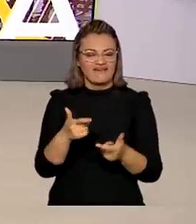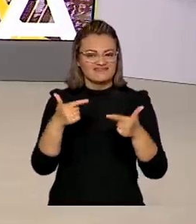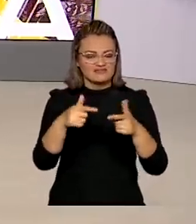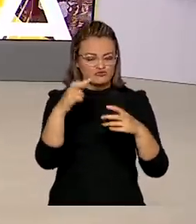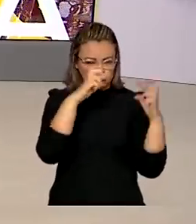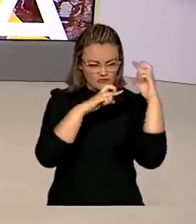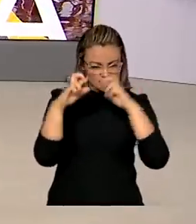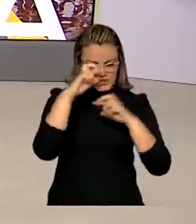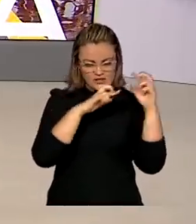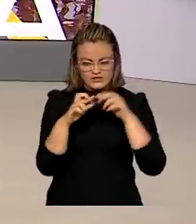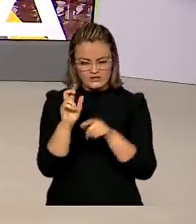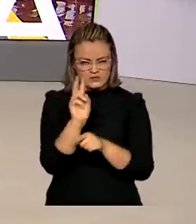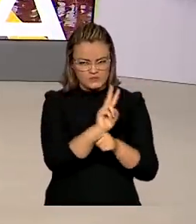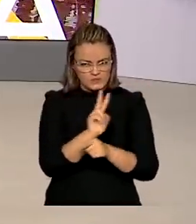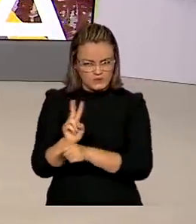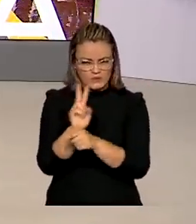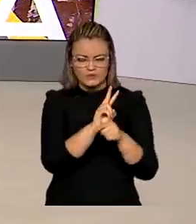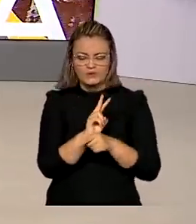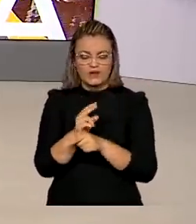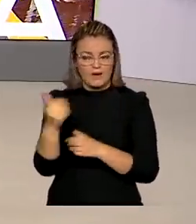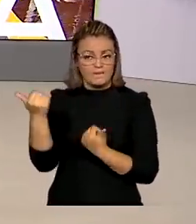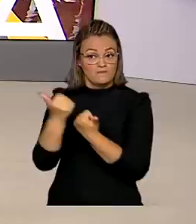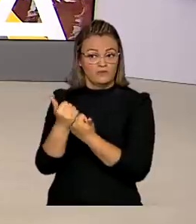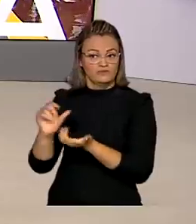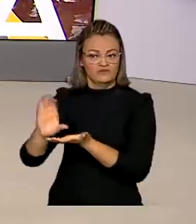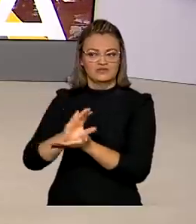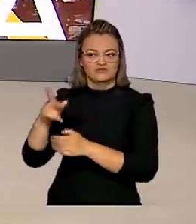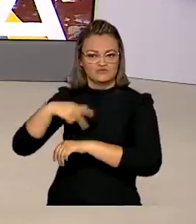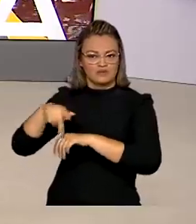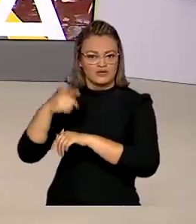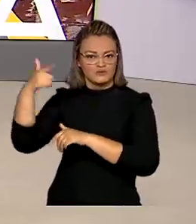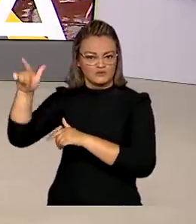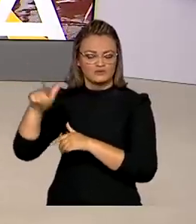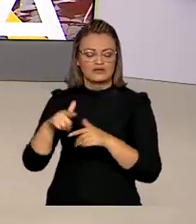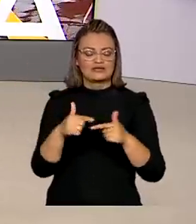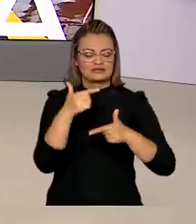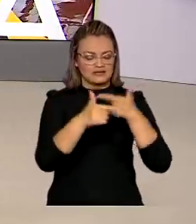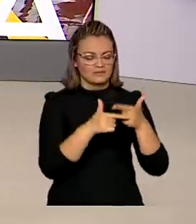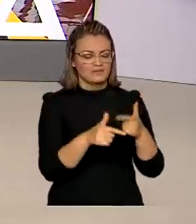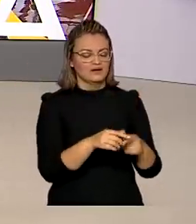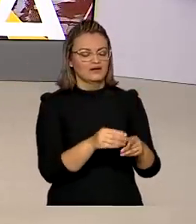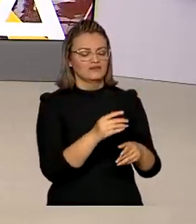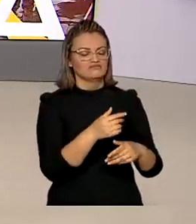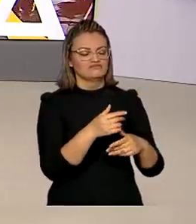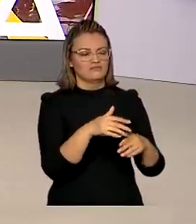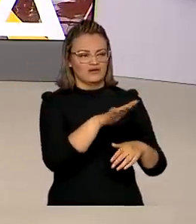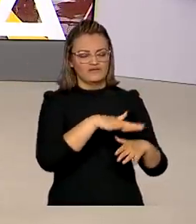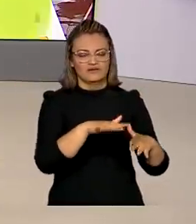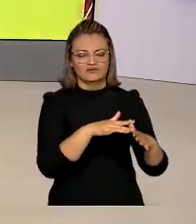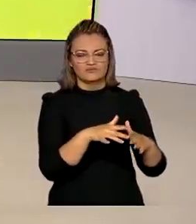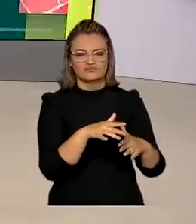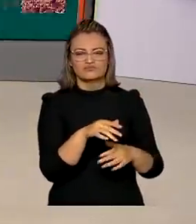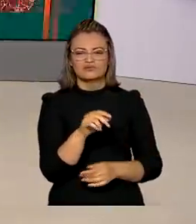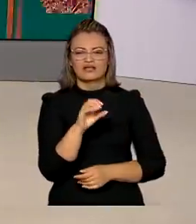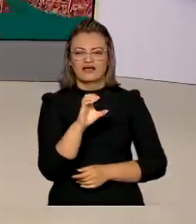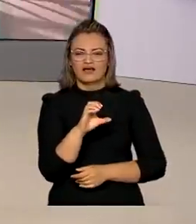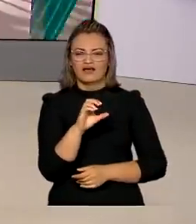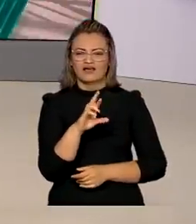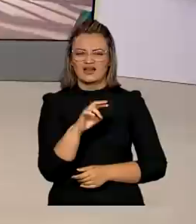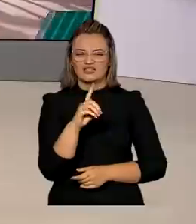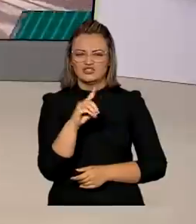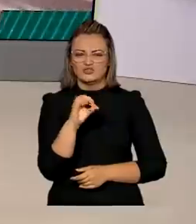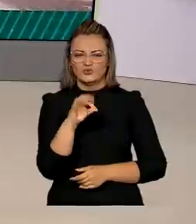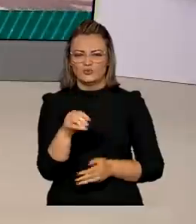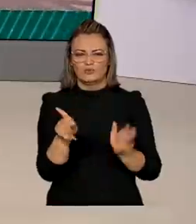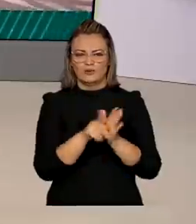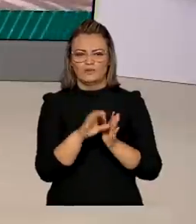controle, contar com a ajuda financeira internacional e trabalhar pela remuneração de serviços ambientais, os chamados créditos de